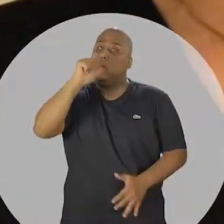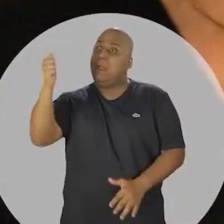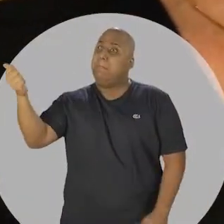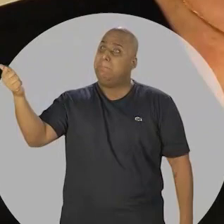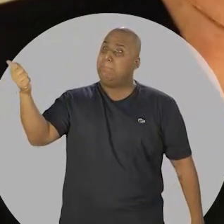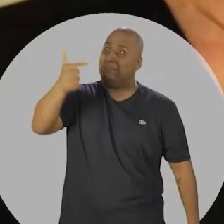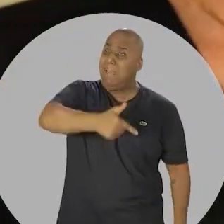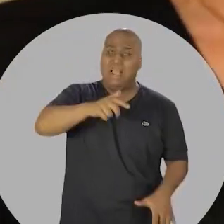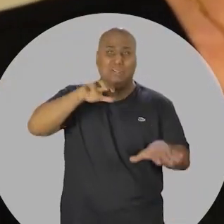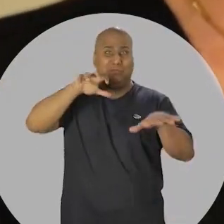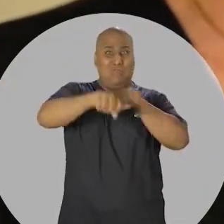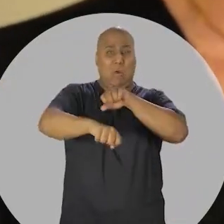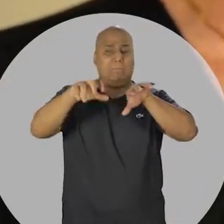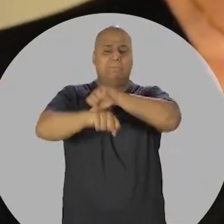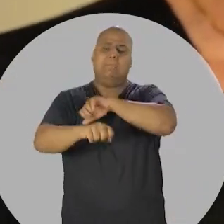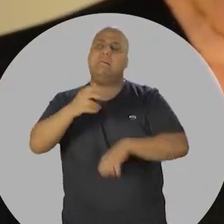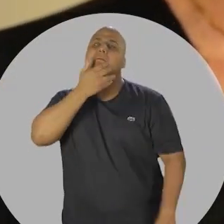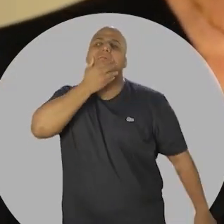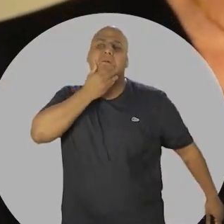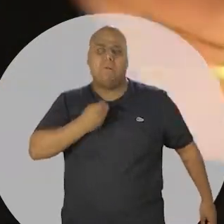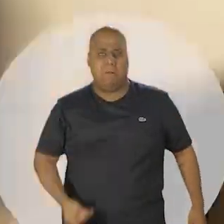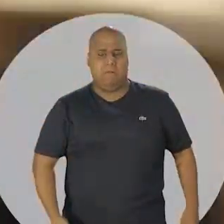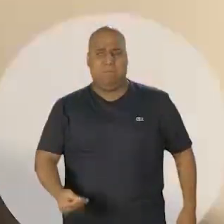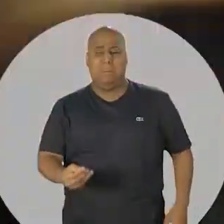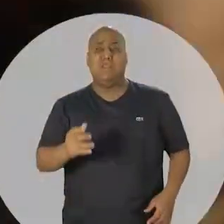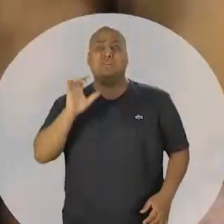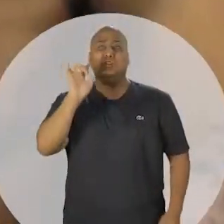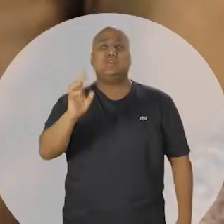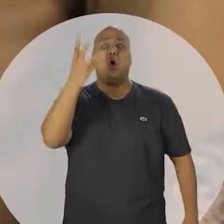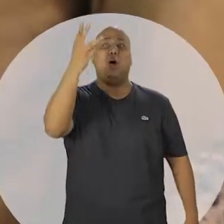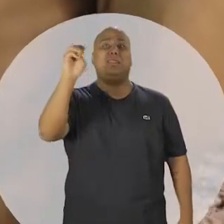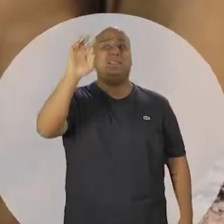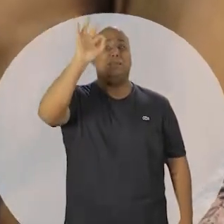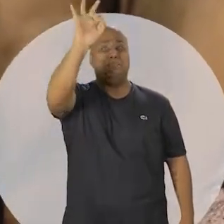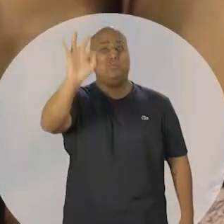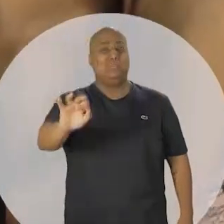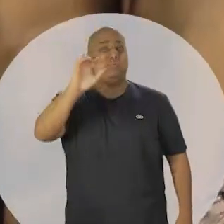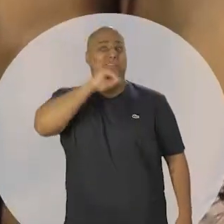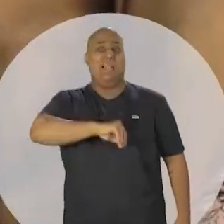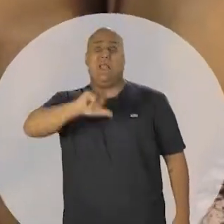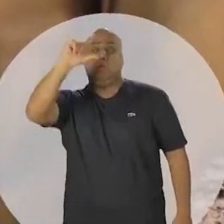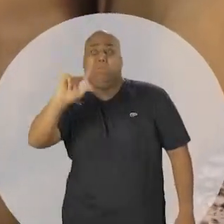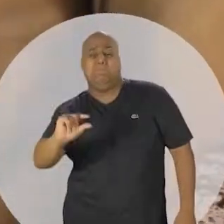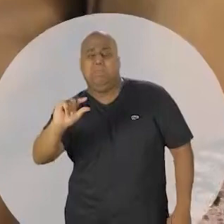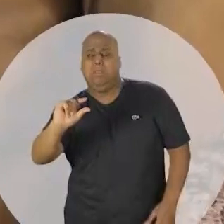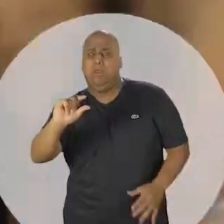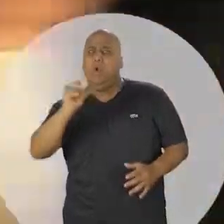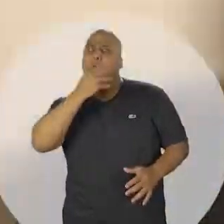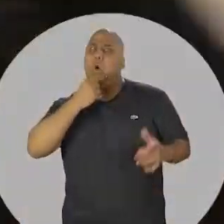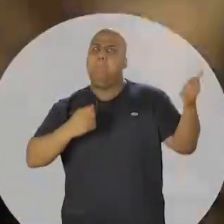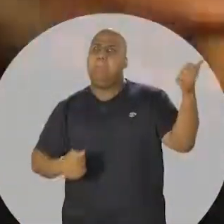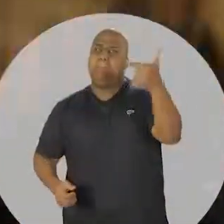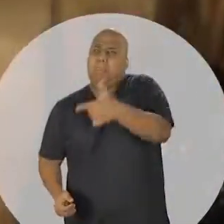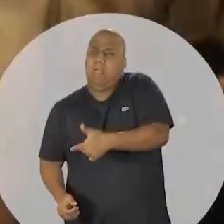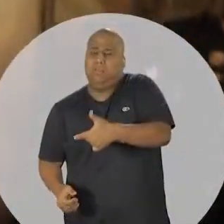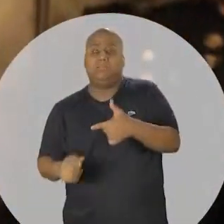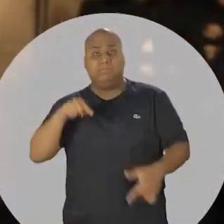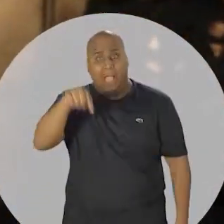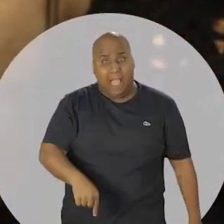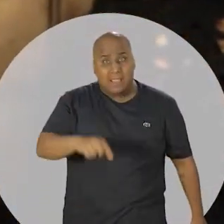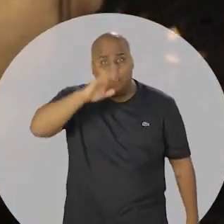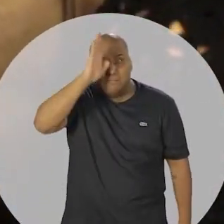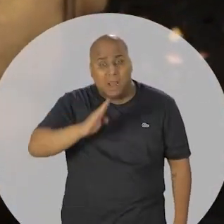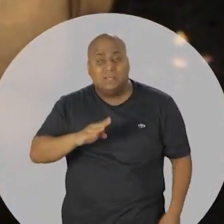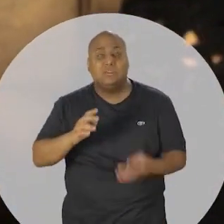escolaridade que os homens em todos os níveis. Recebemos 30% a menos em média de salário. Aproximadamente